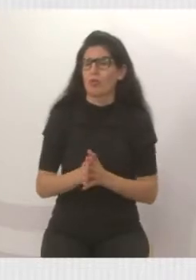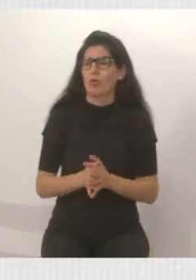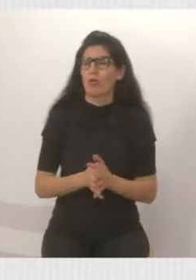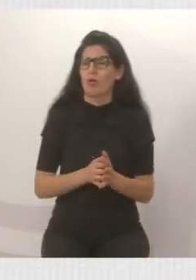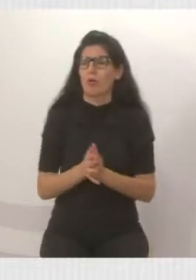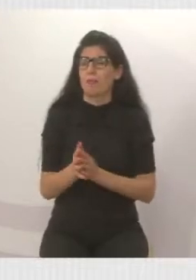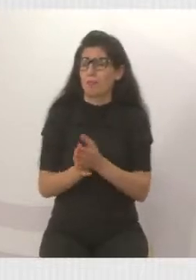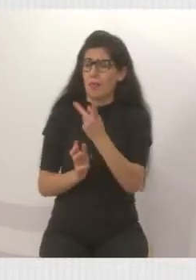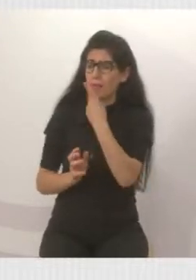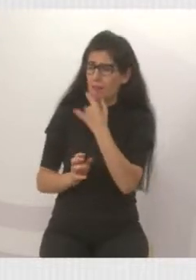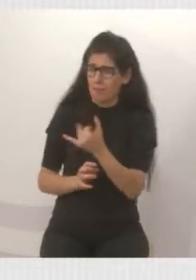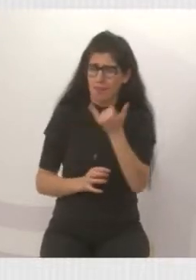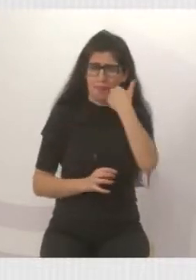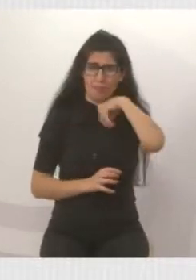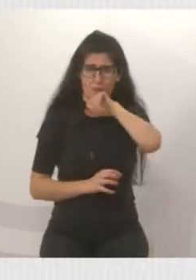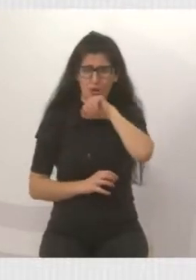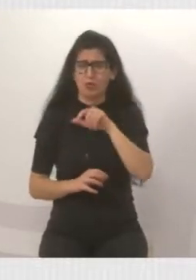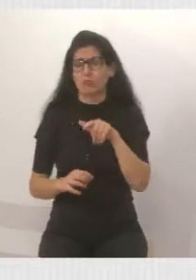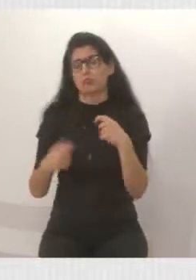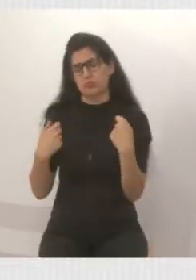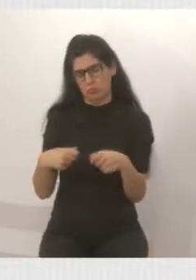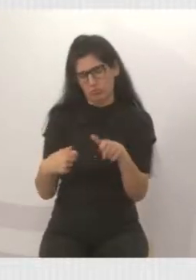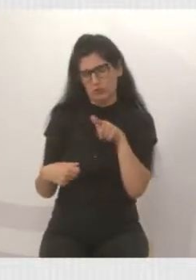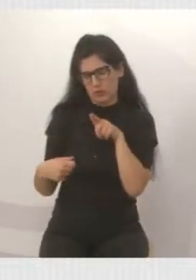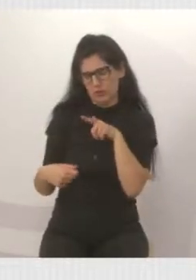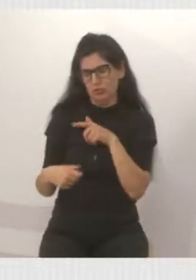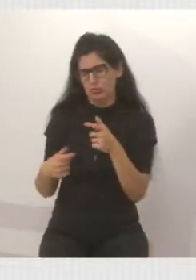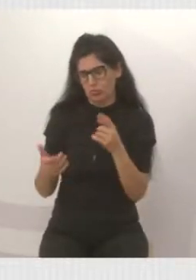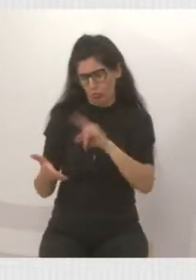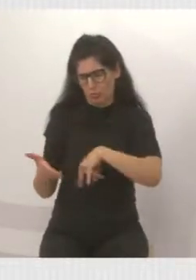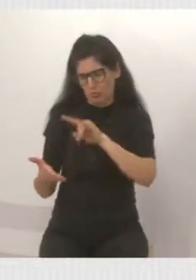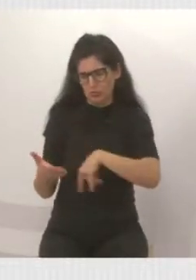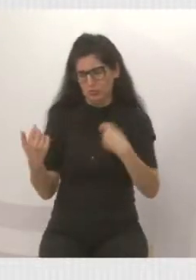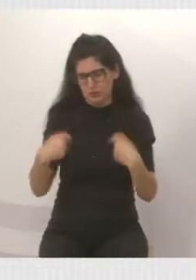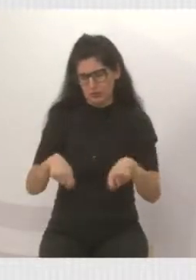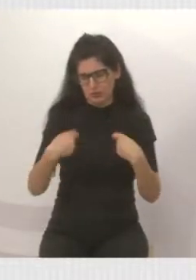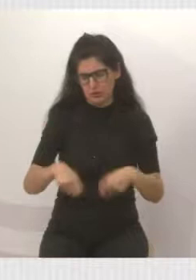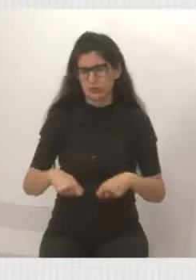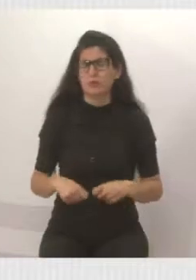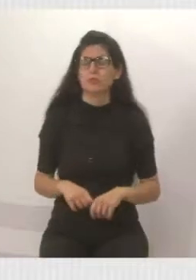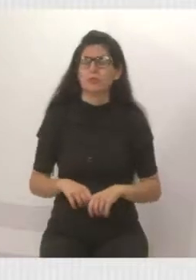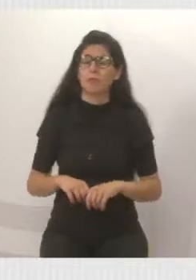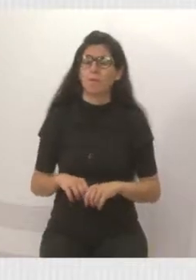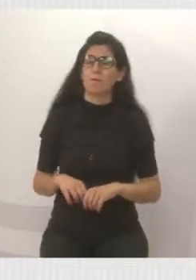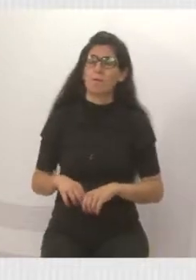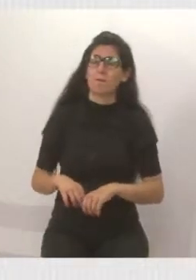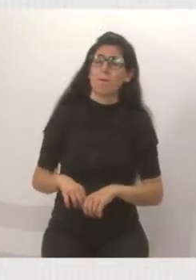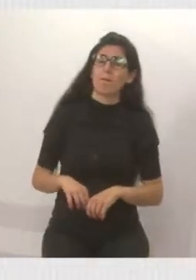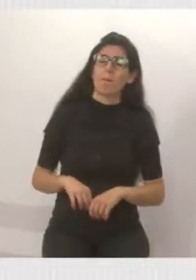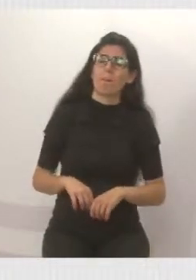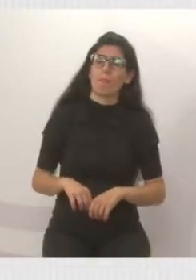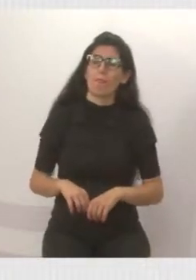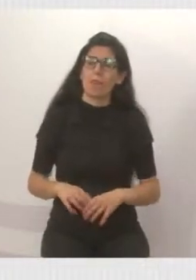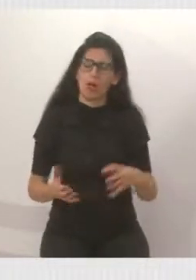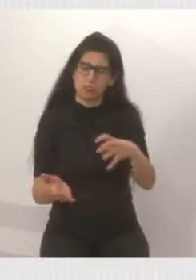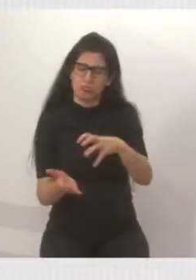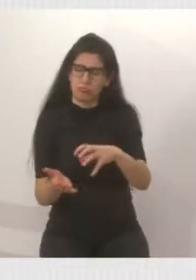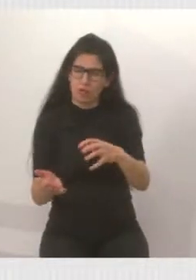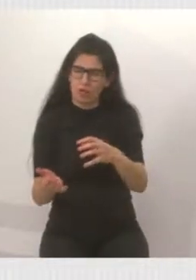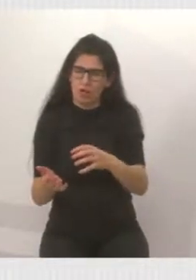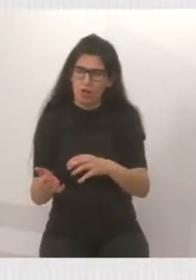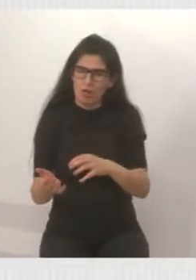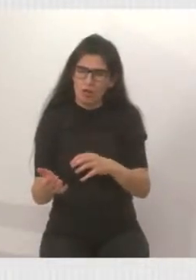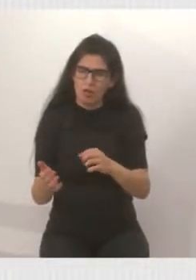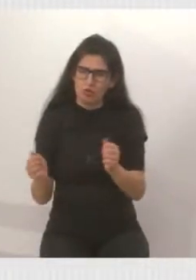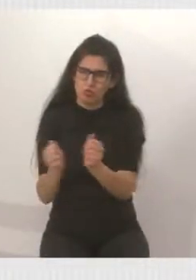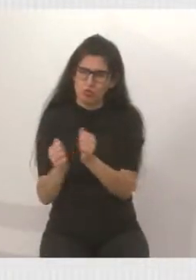escritura aqui. E aí, a Fundação Prolar, junto com o SAI, eles vão fazer aqui, eles vão regularizar